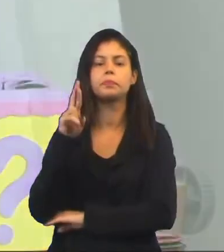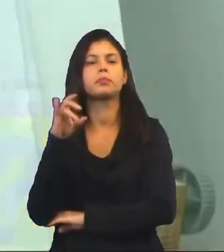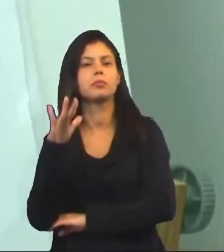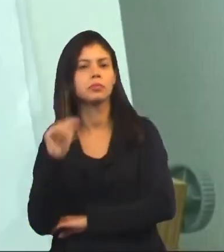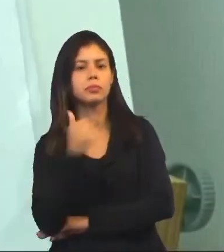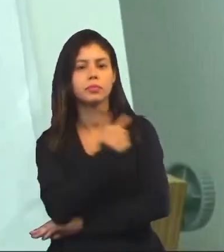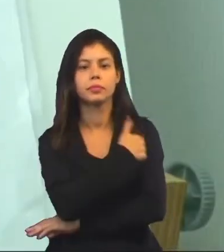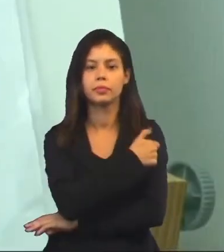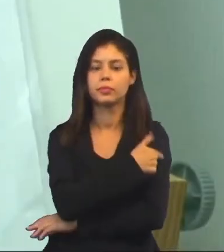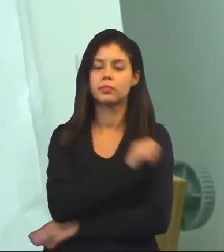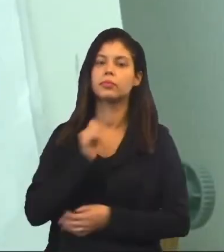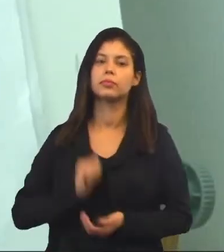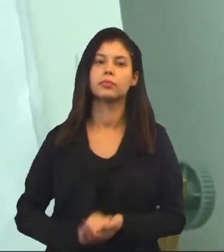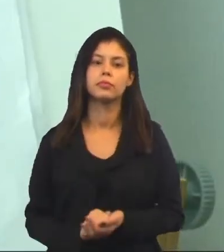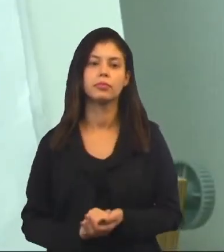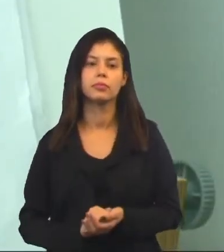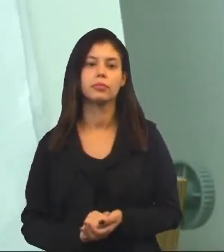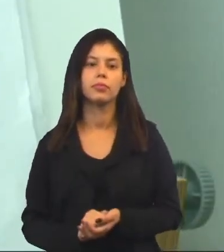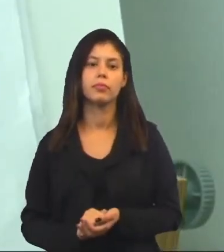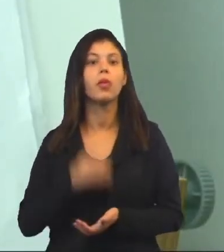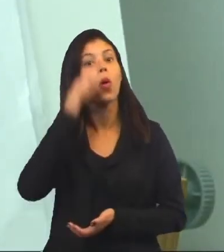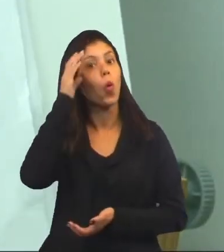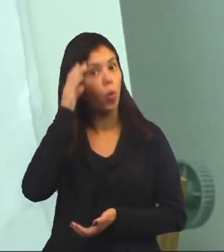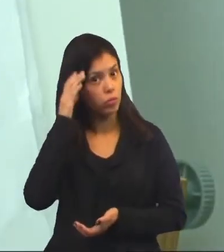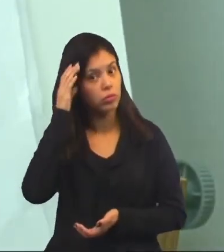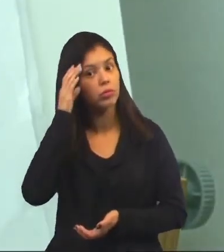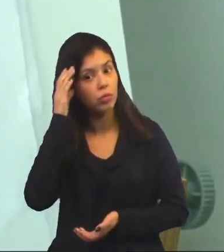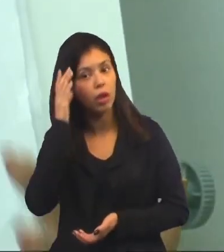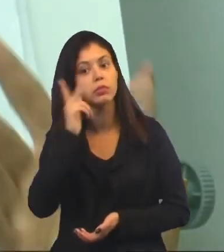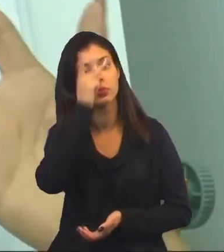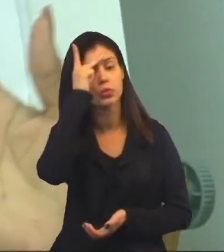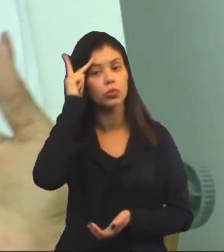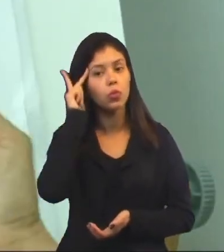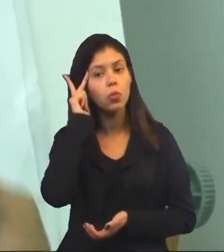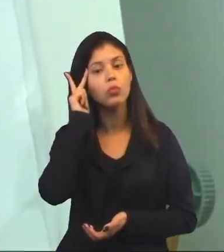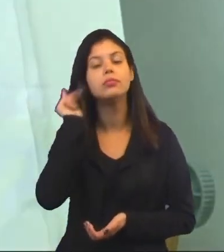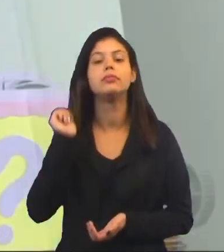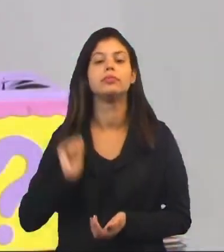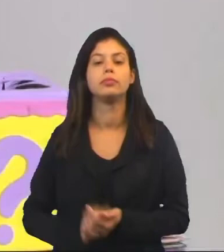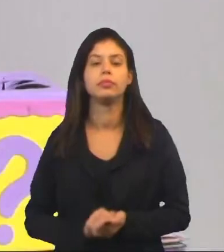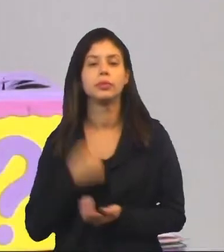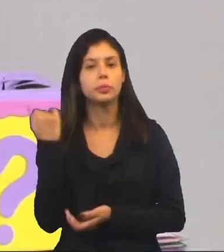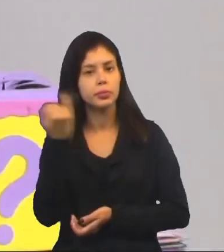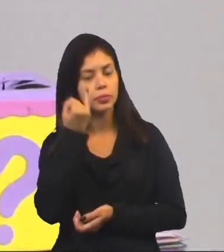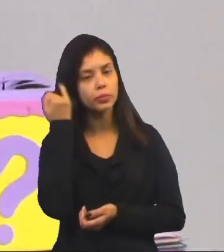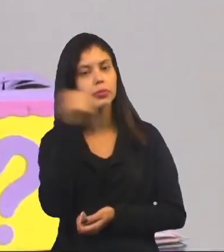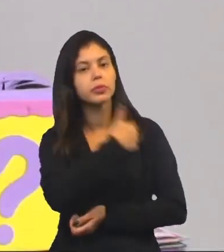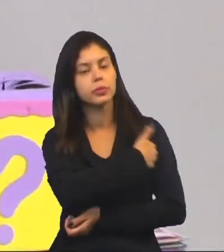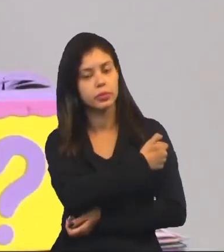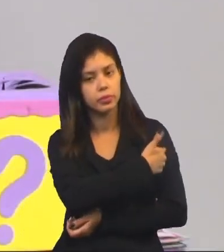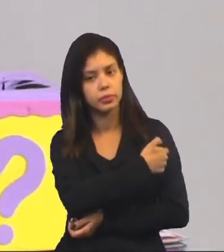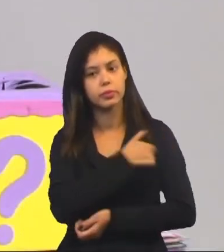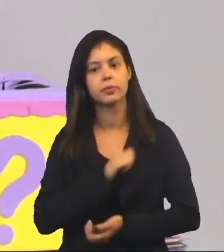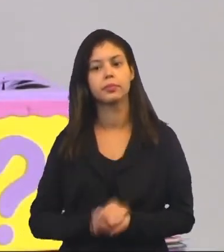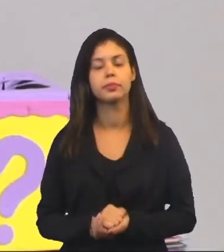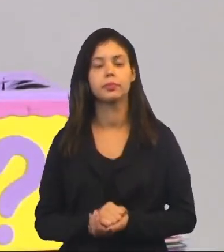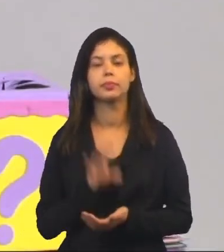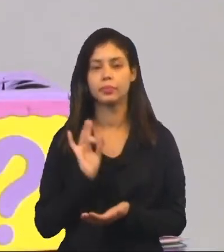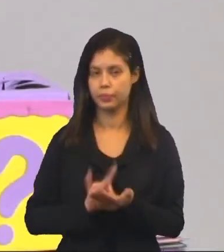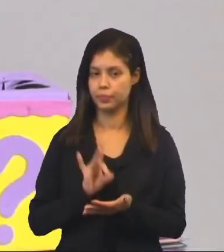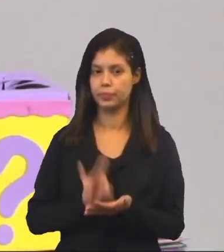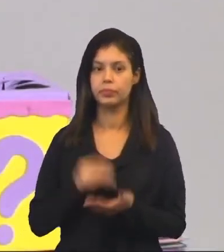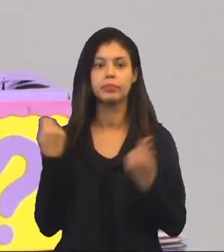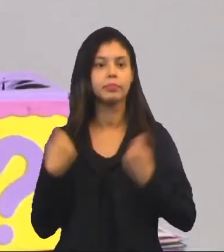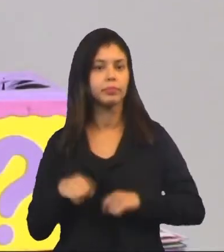vacinação, que é uma campanha de conscientização, conscientizando sobre a importância da vacina, não é?